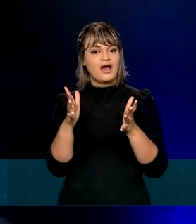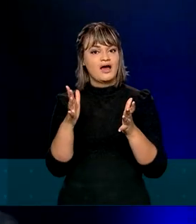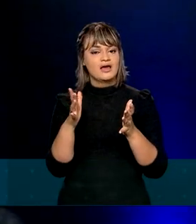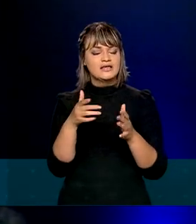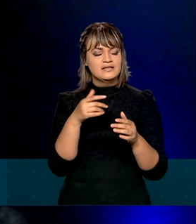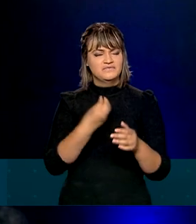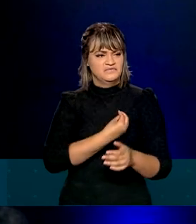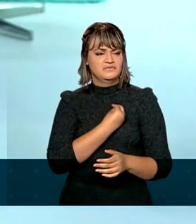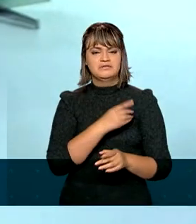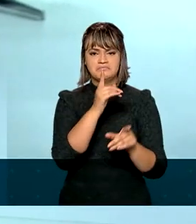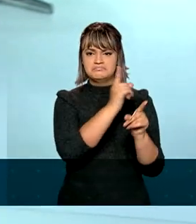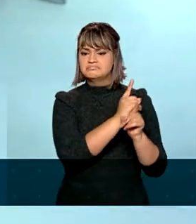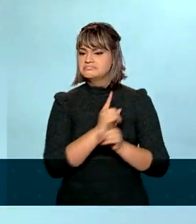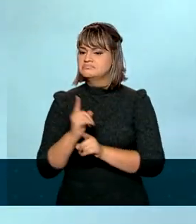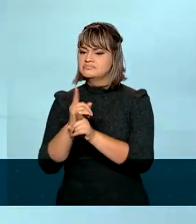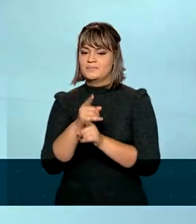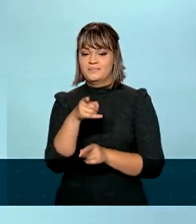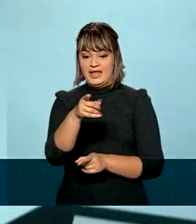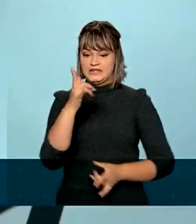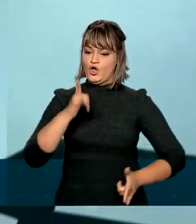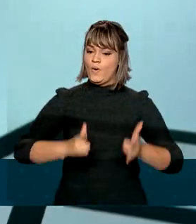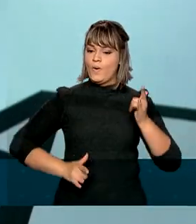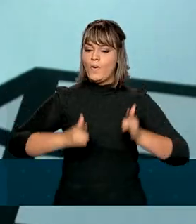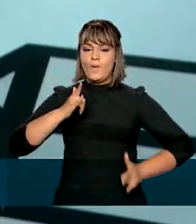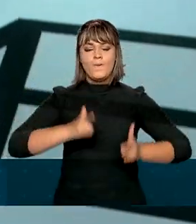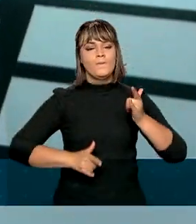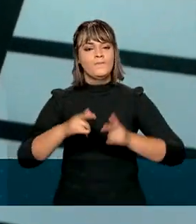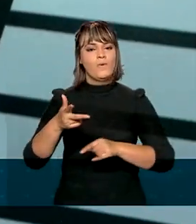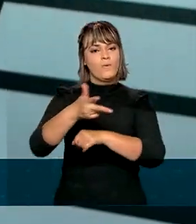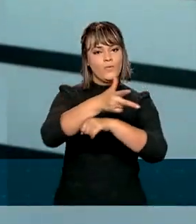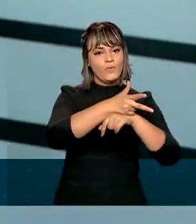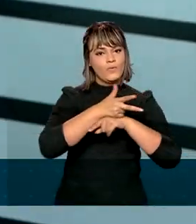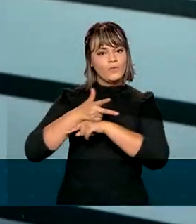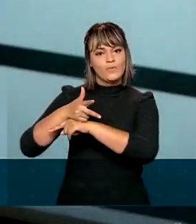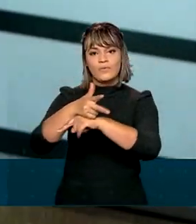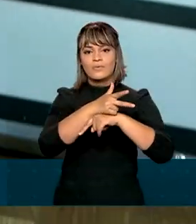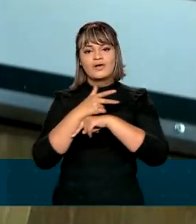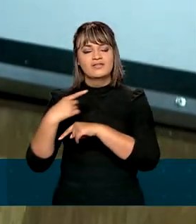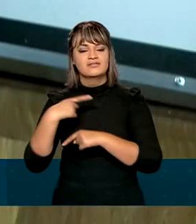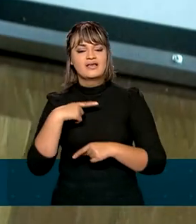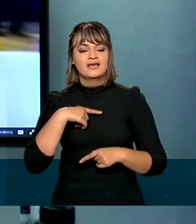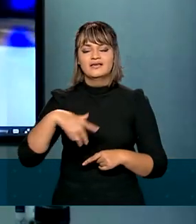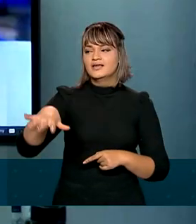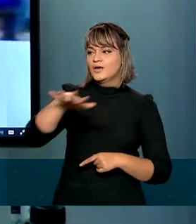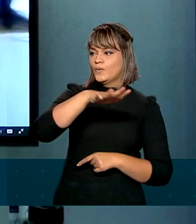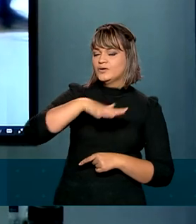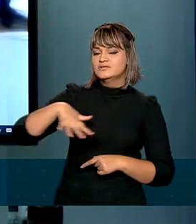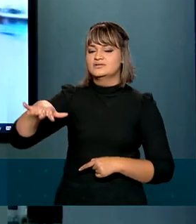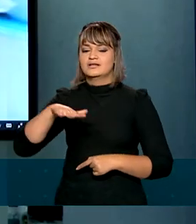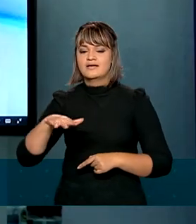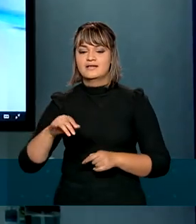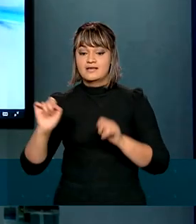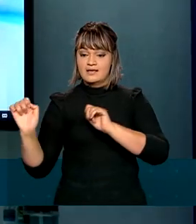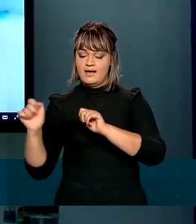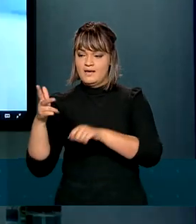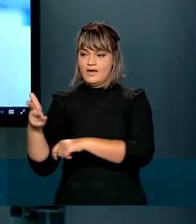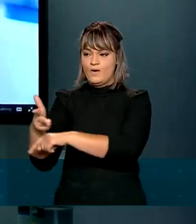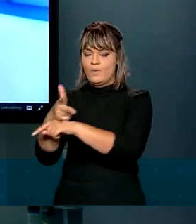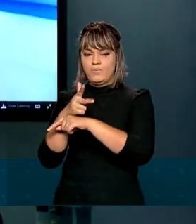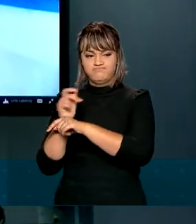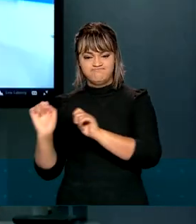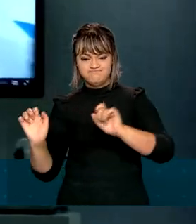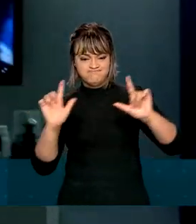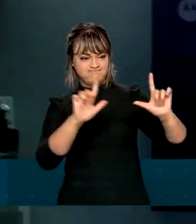mais presentes. Este robô vem equipado com câmeras que captam todo o ambiente. E as imagens podem ser